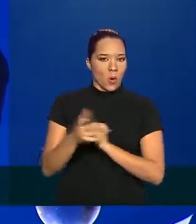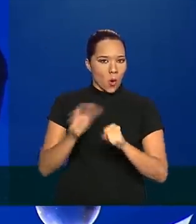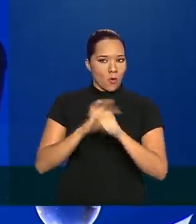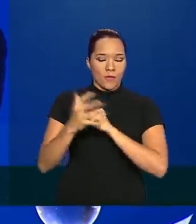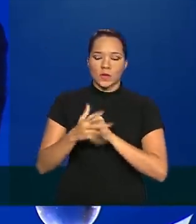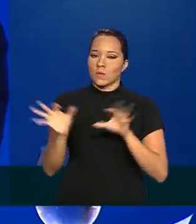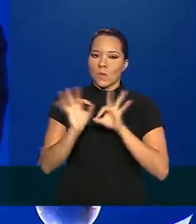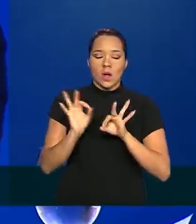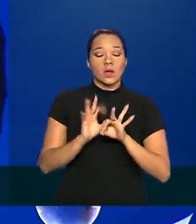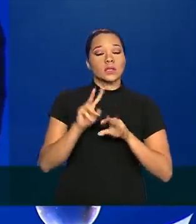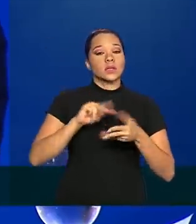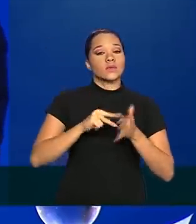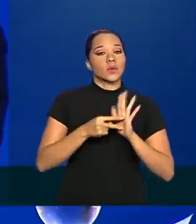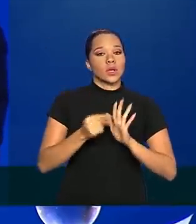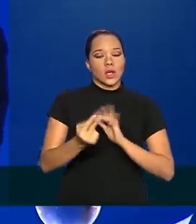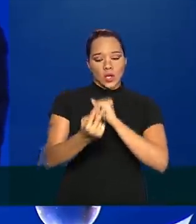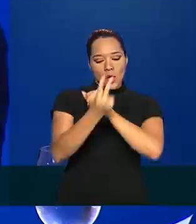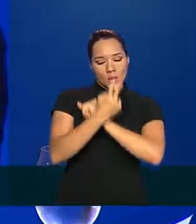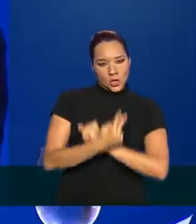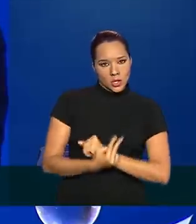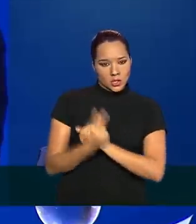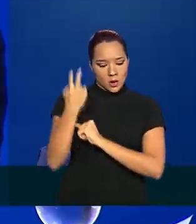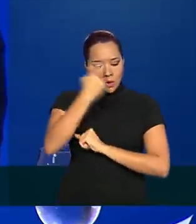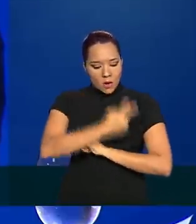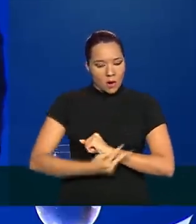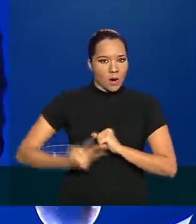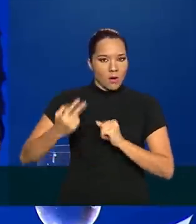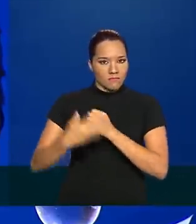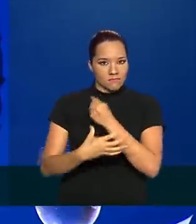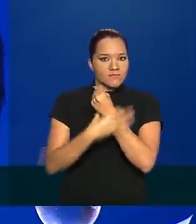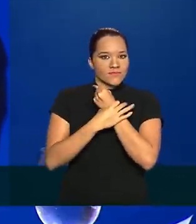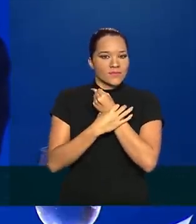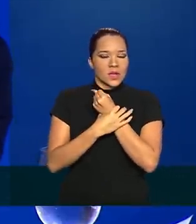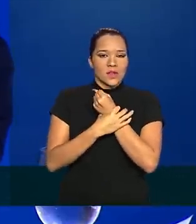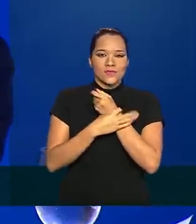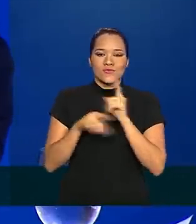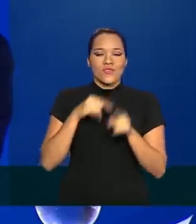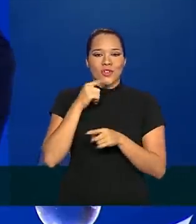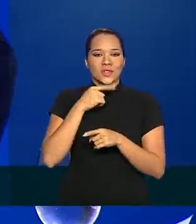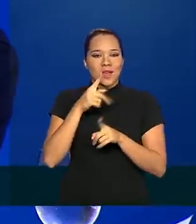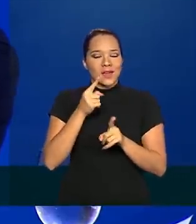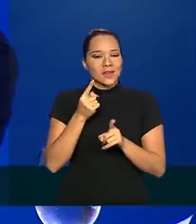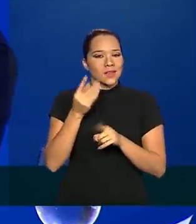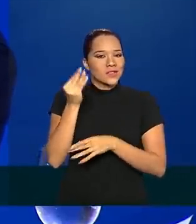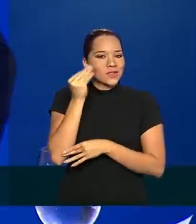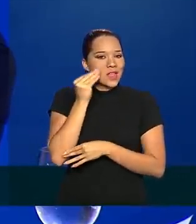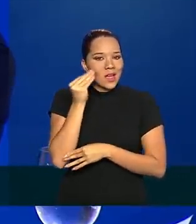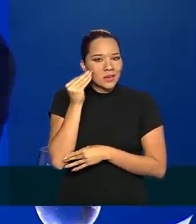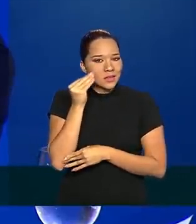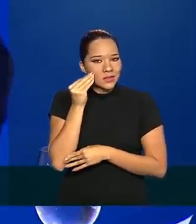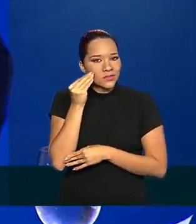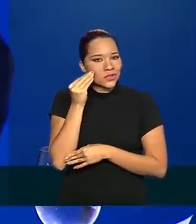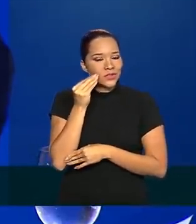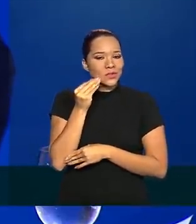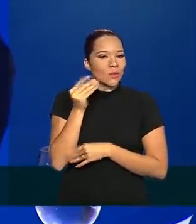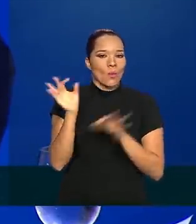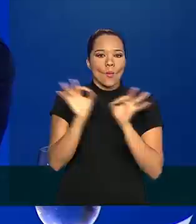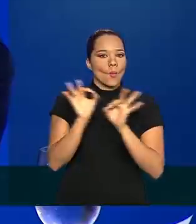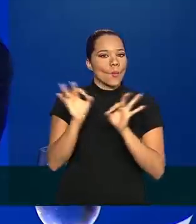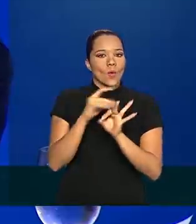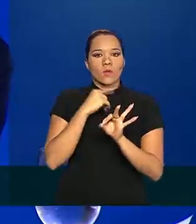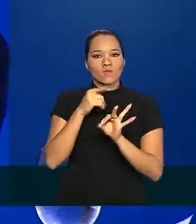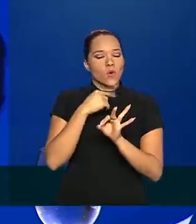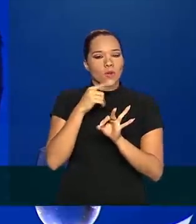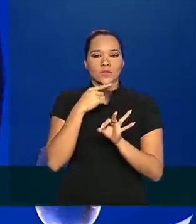a doença, quer dizer que a quantidade de anticorpos não é mais detectável nem nesse tipo de exame, nem em